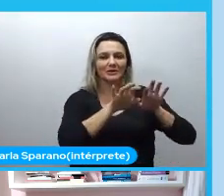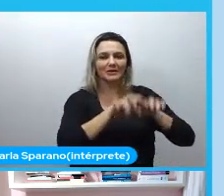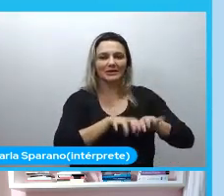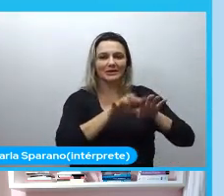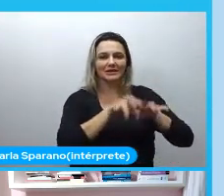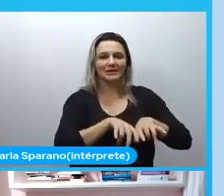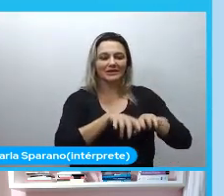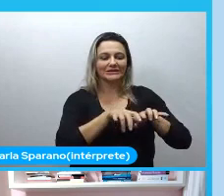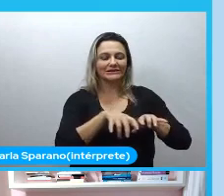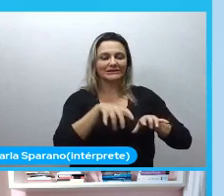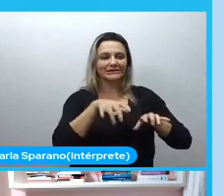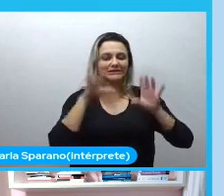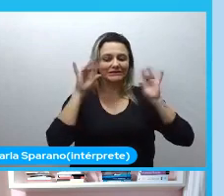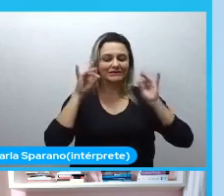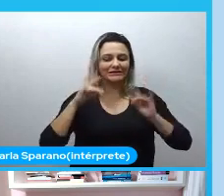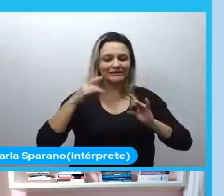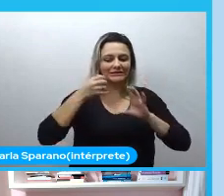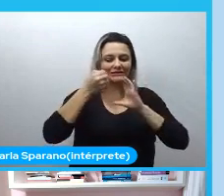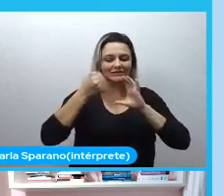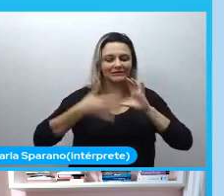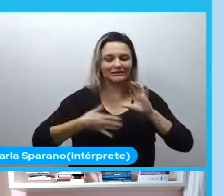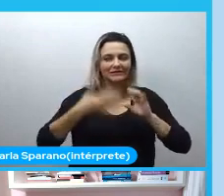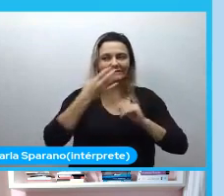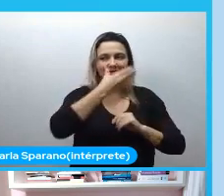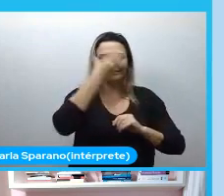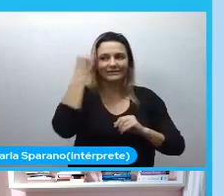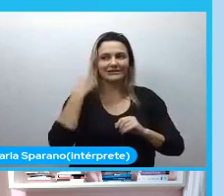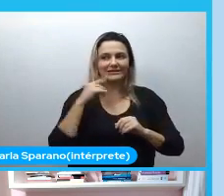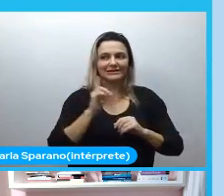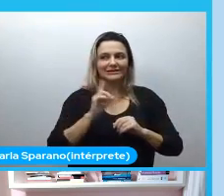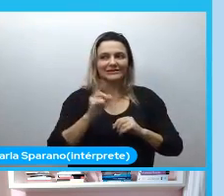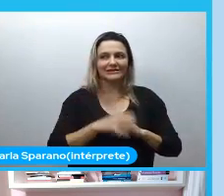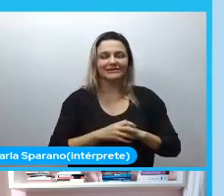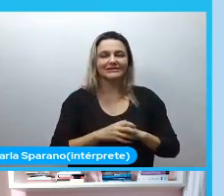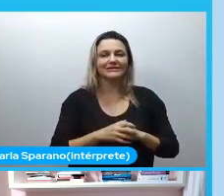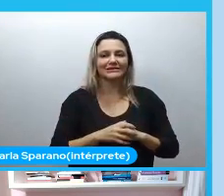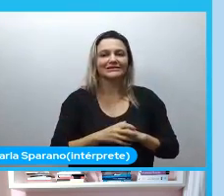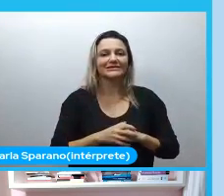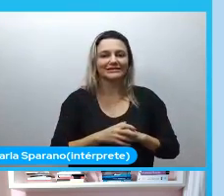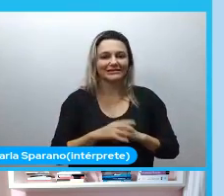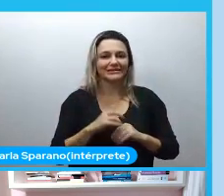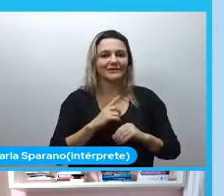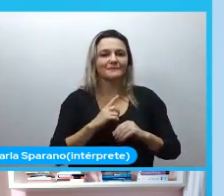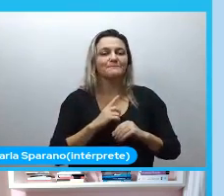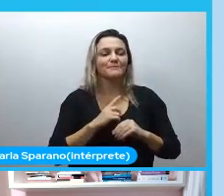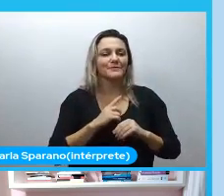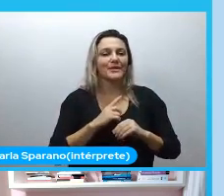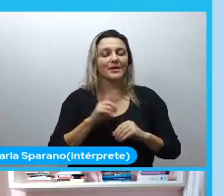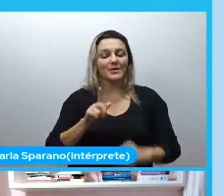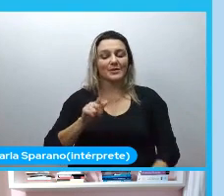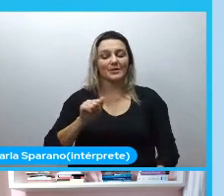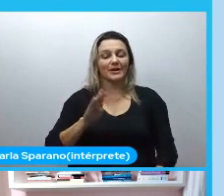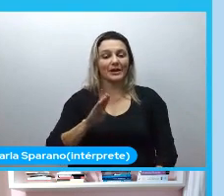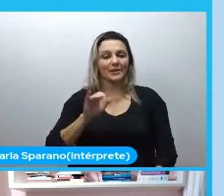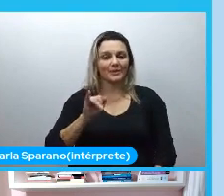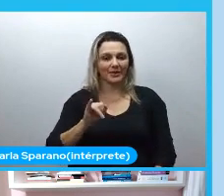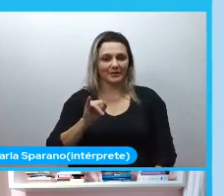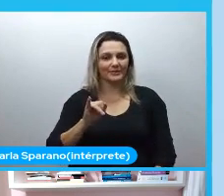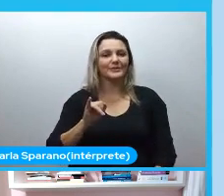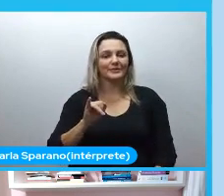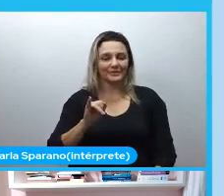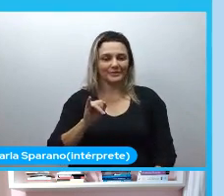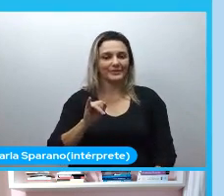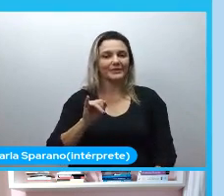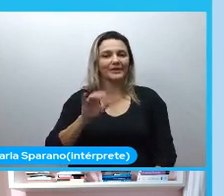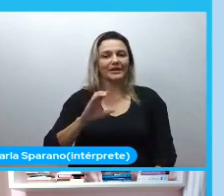de esquecer alguma coisa. Mas tudo bem, eu vou começar aqui me descrevendo. Eu sou Gabi, Gabriela, Gabi